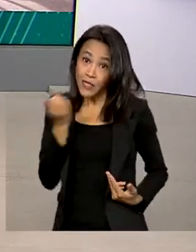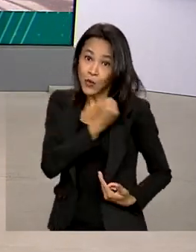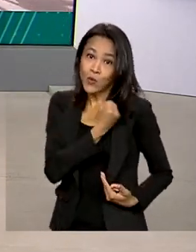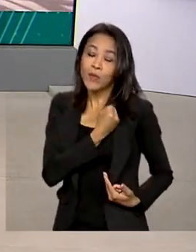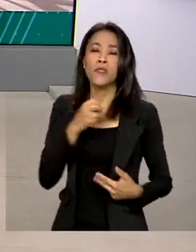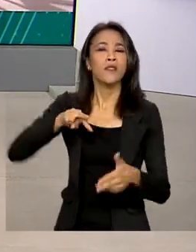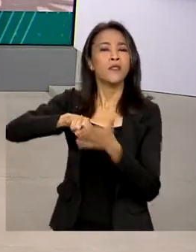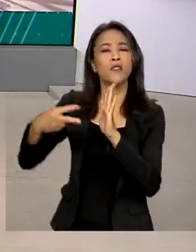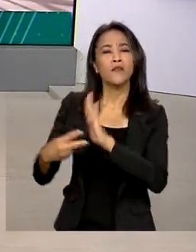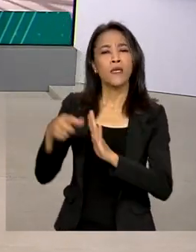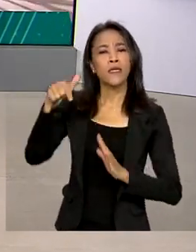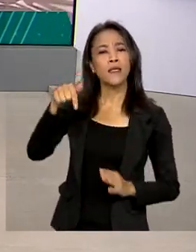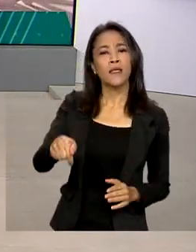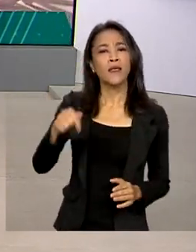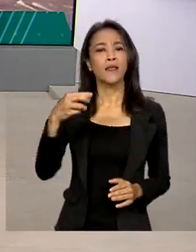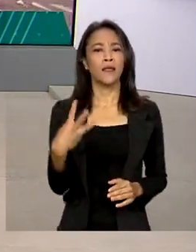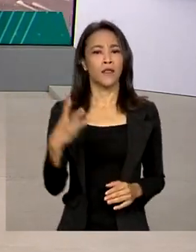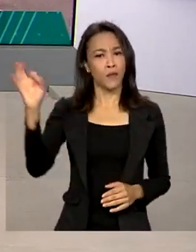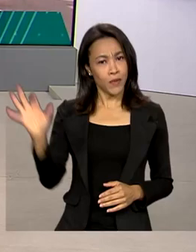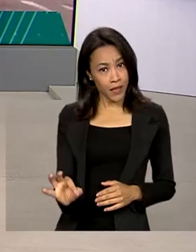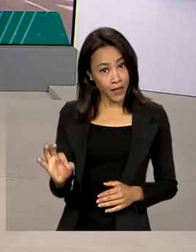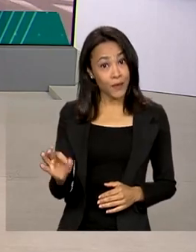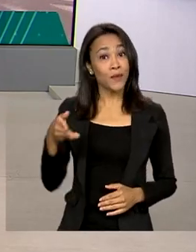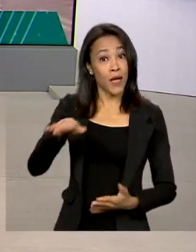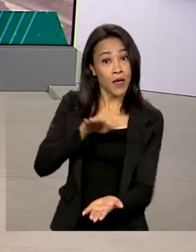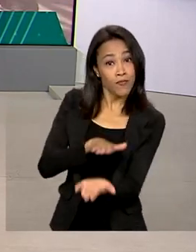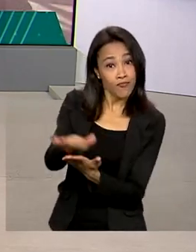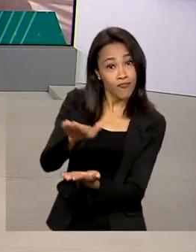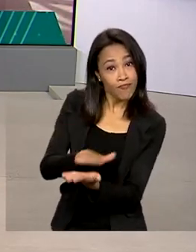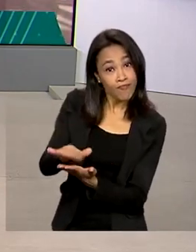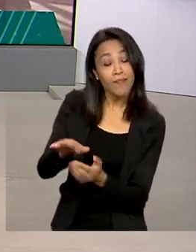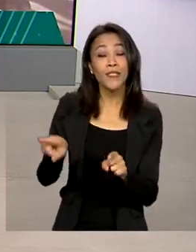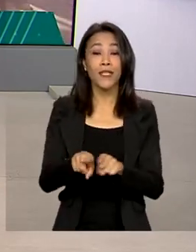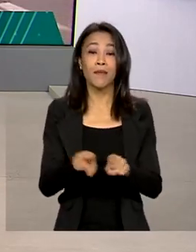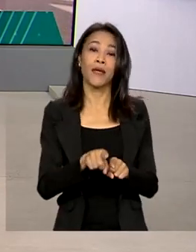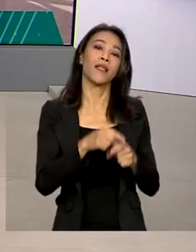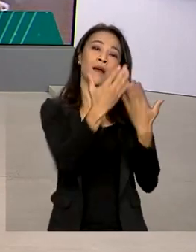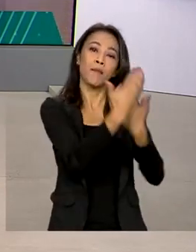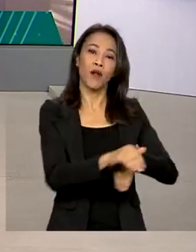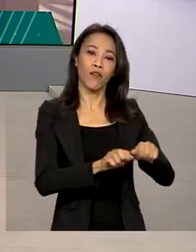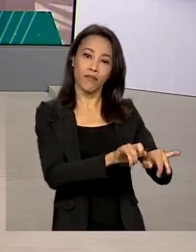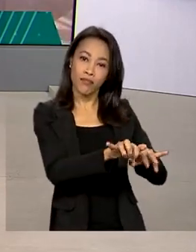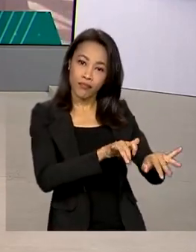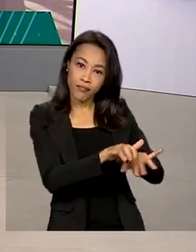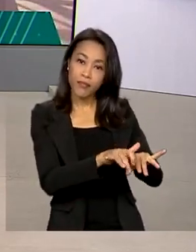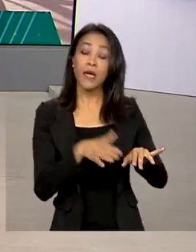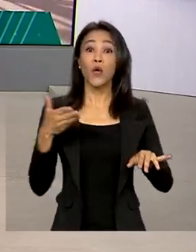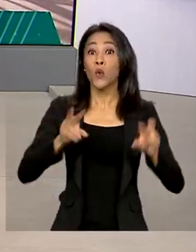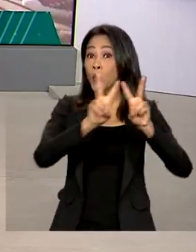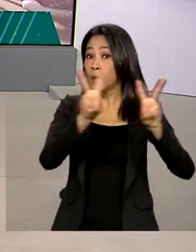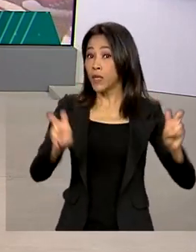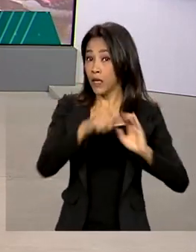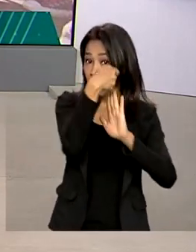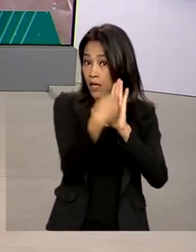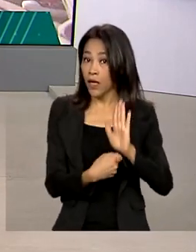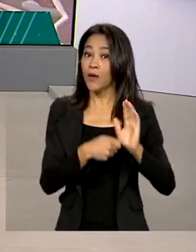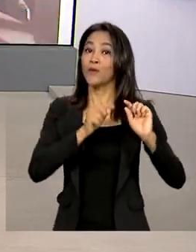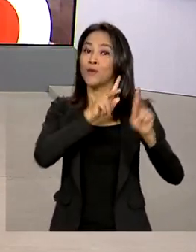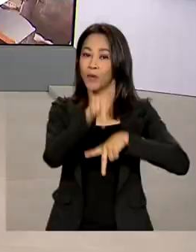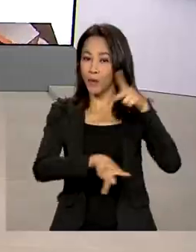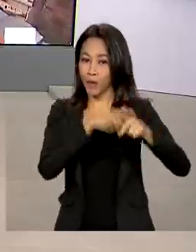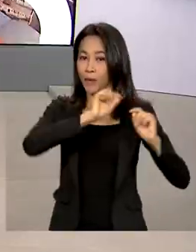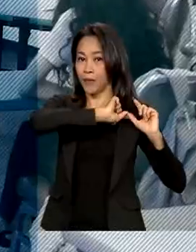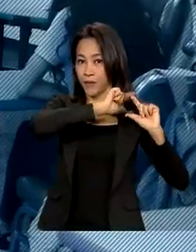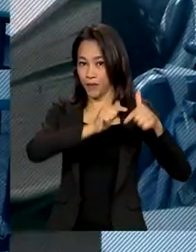% dos escritos nas versões impressa e digital. A redação este ano tratou dos povos tradicionais do Brasil.